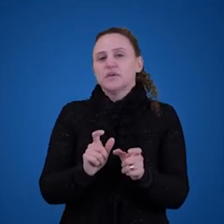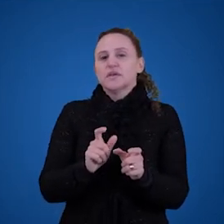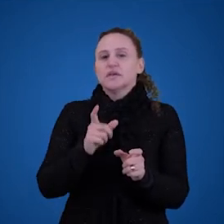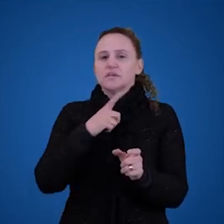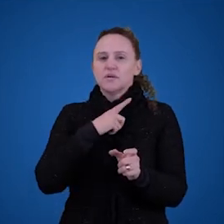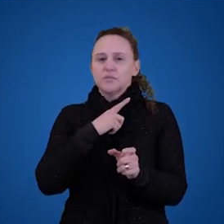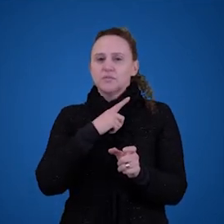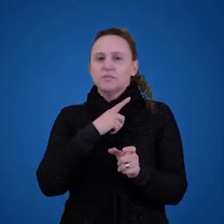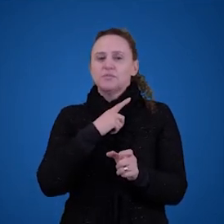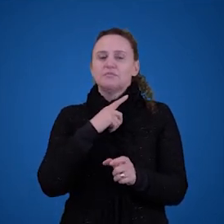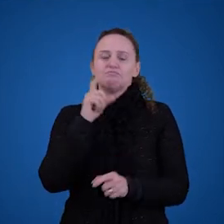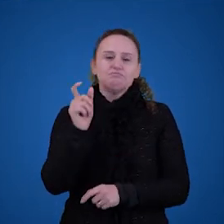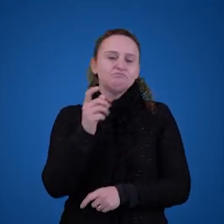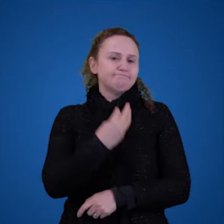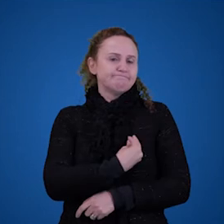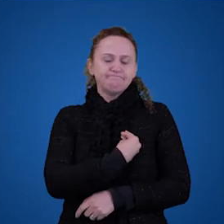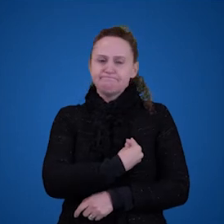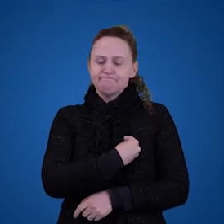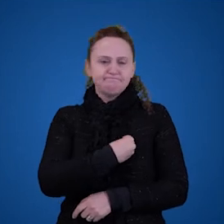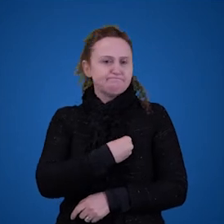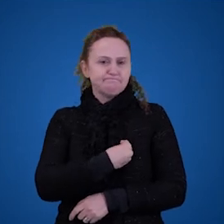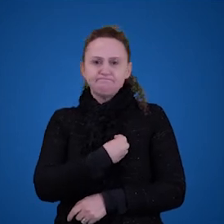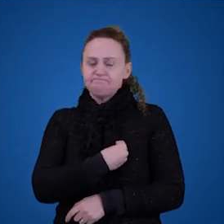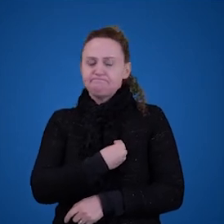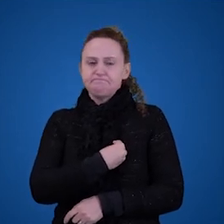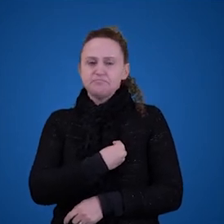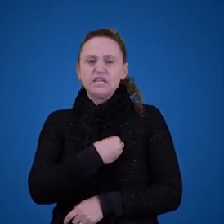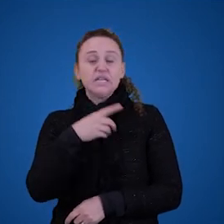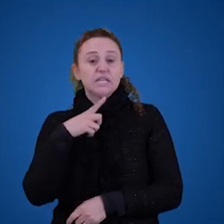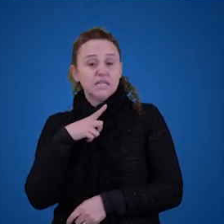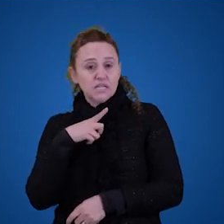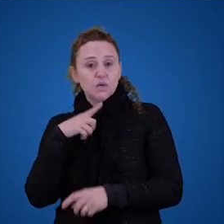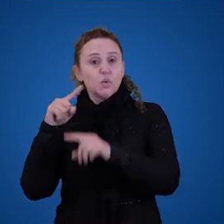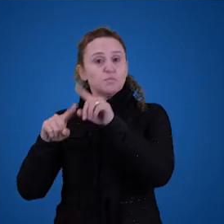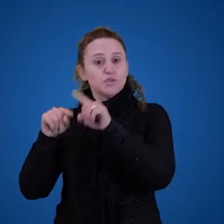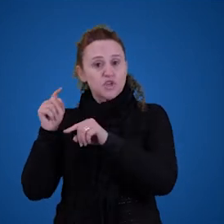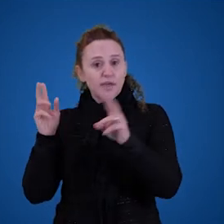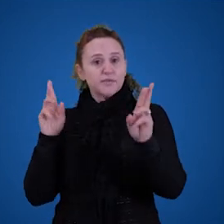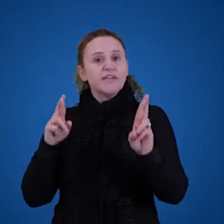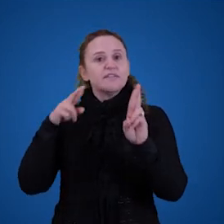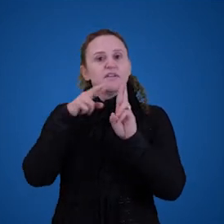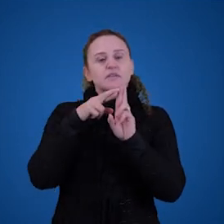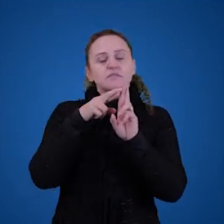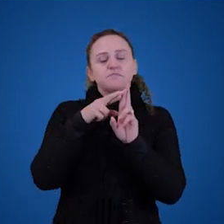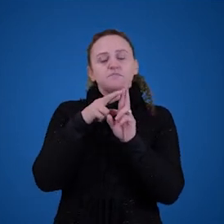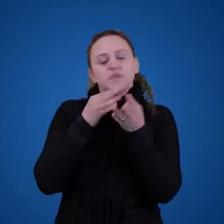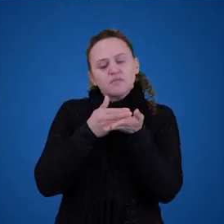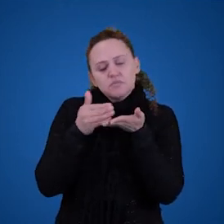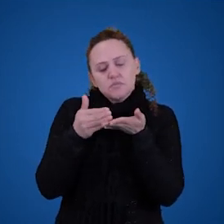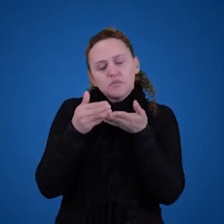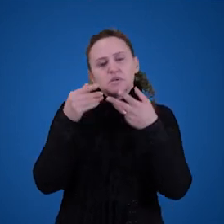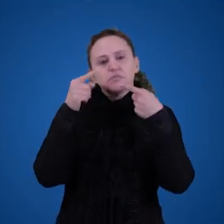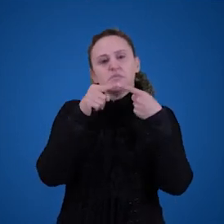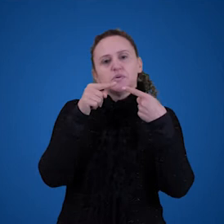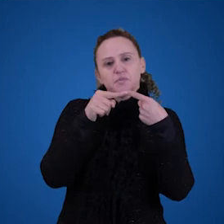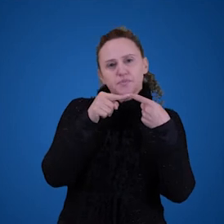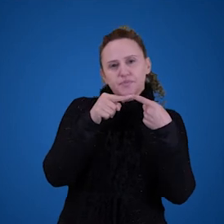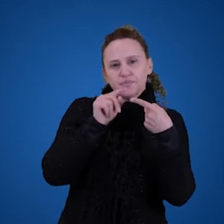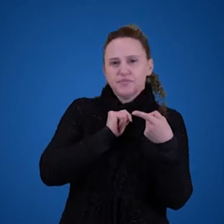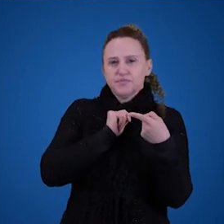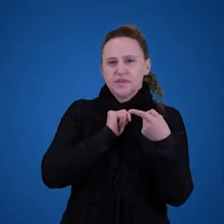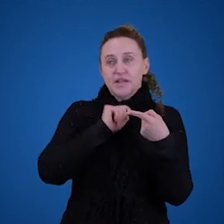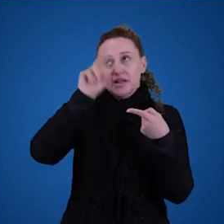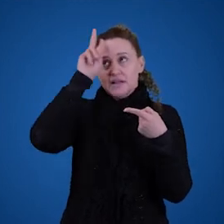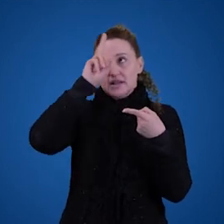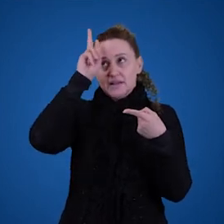mesmo referente, o mesmo objeto de referência. Então, a gente vai começar primeiro por um, mas lembrem-se da